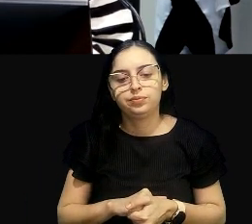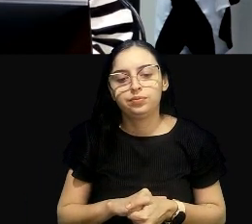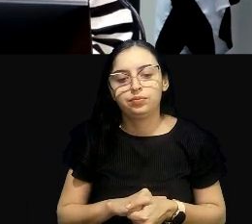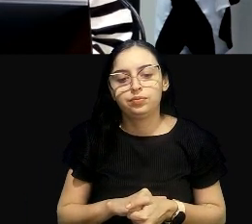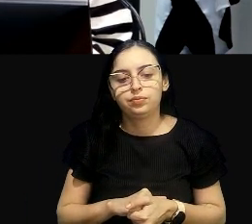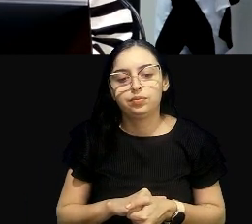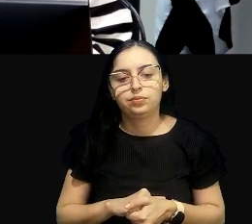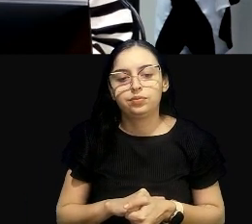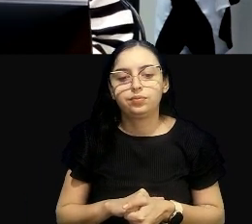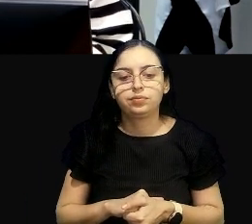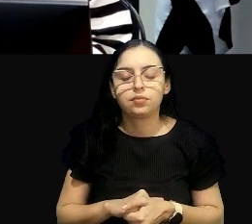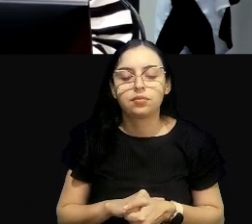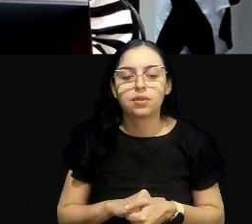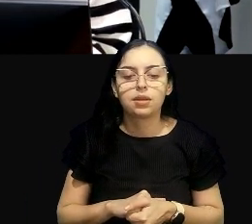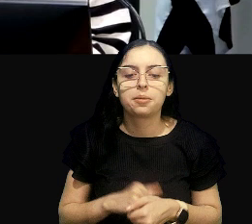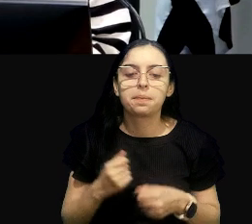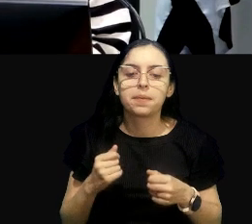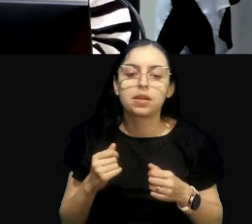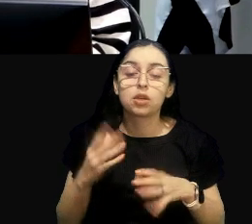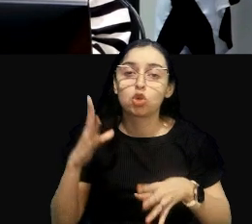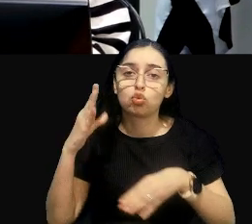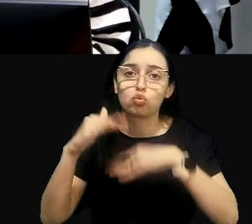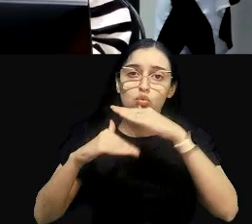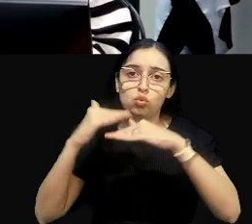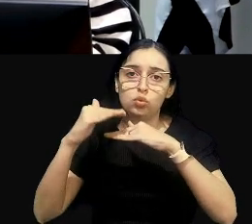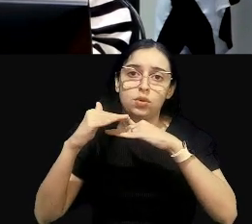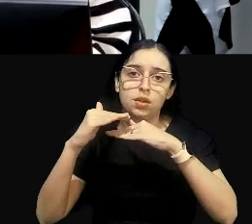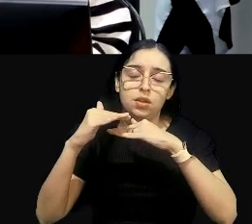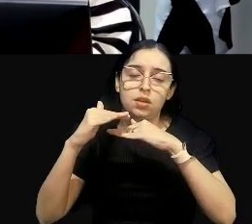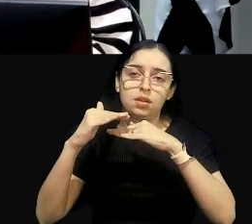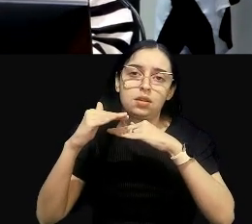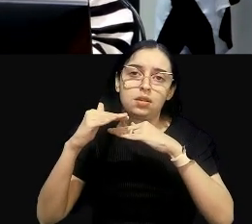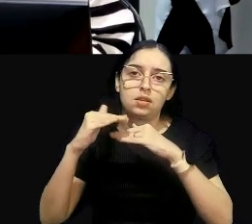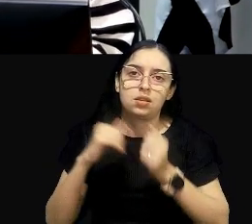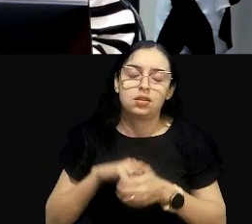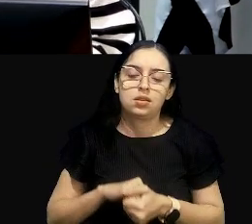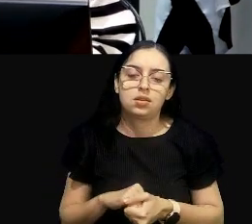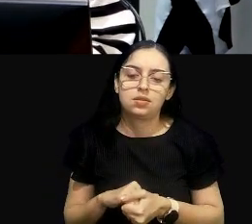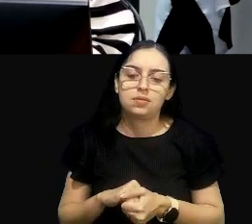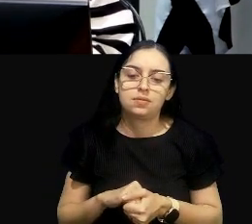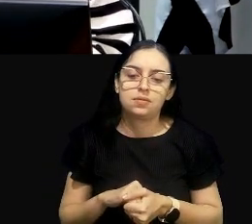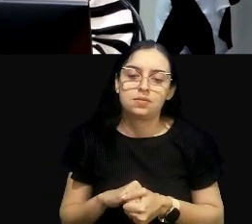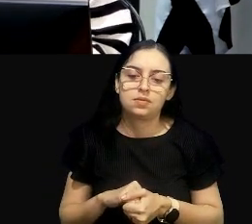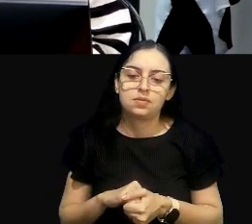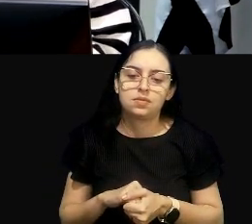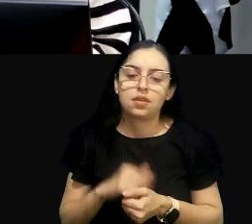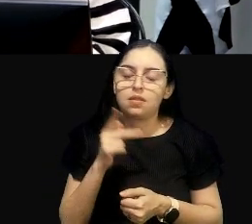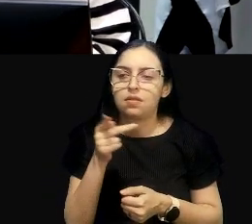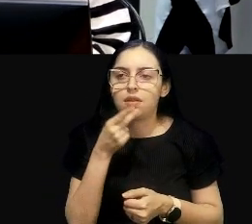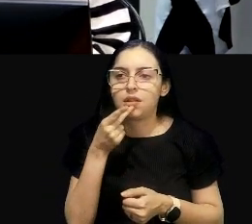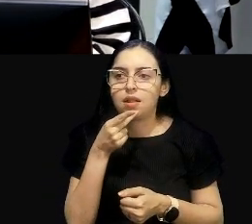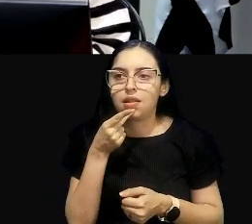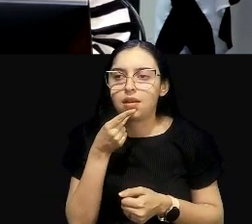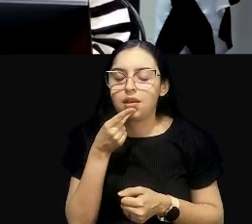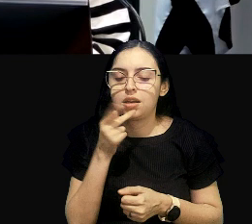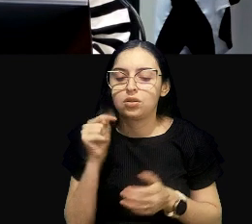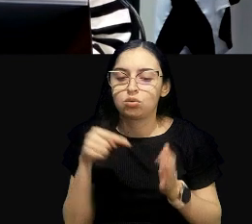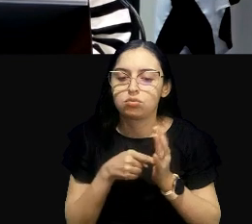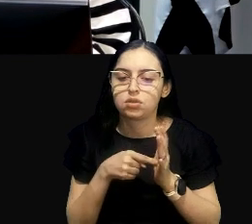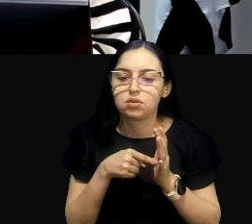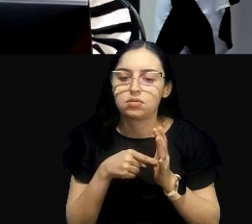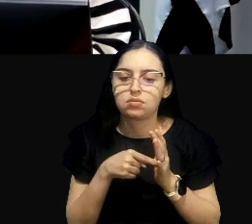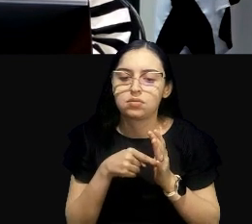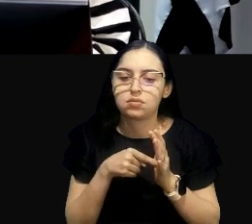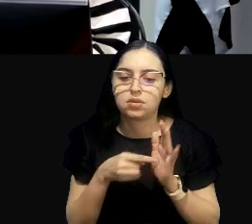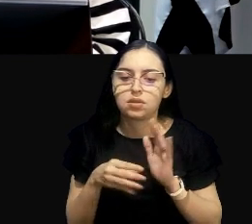E para construir, né? Esse dizer, colocar isso para